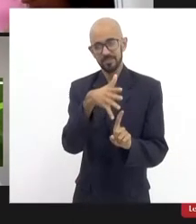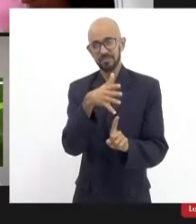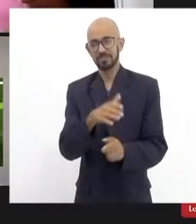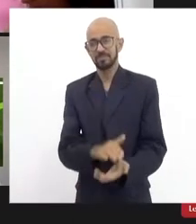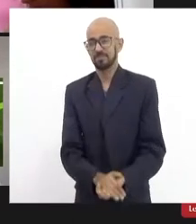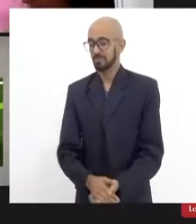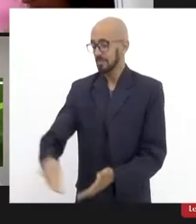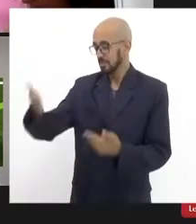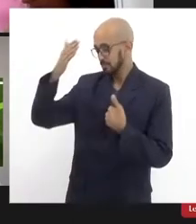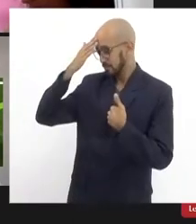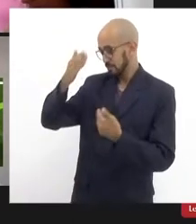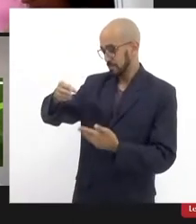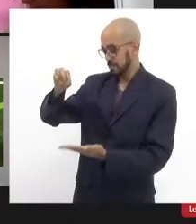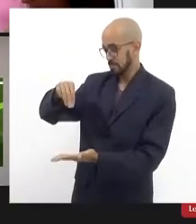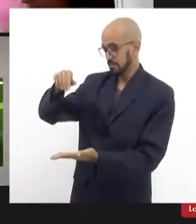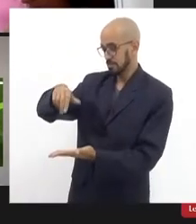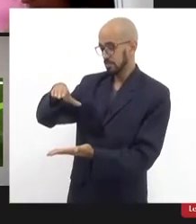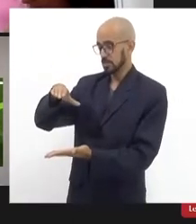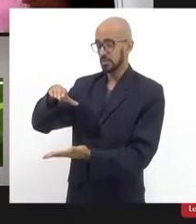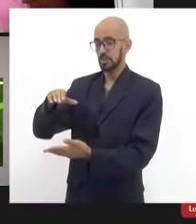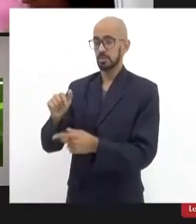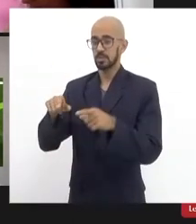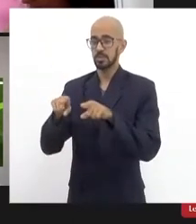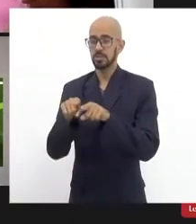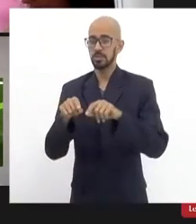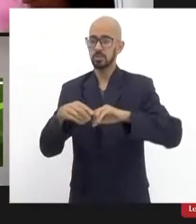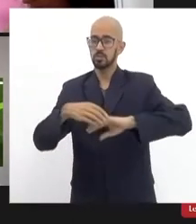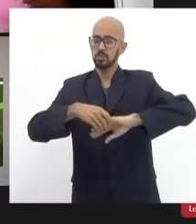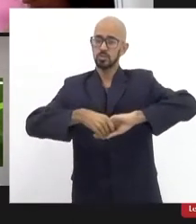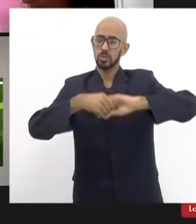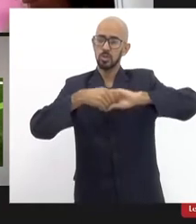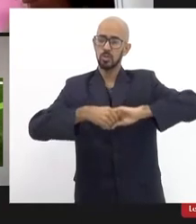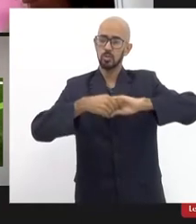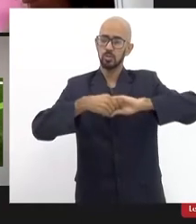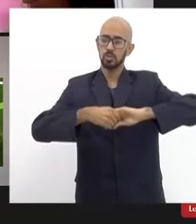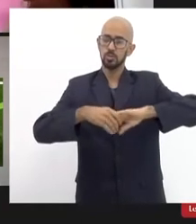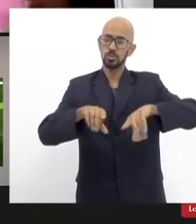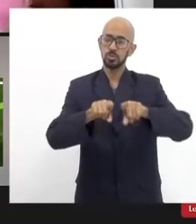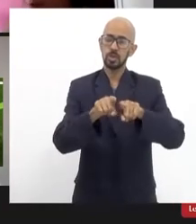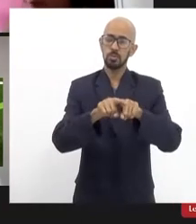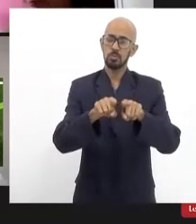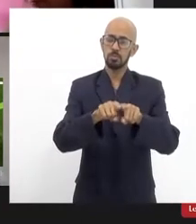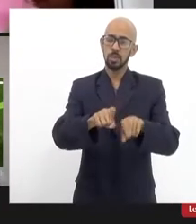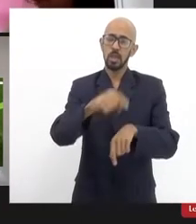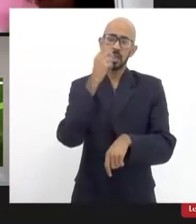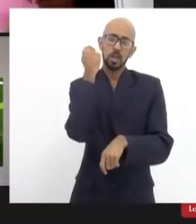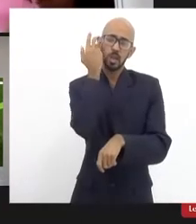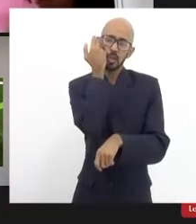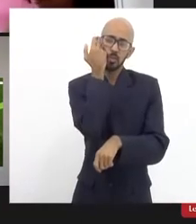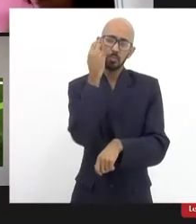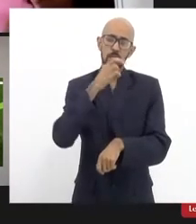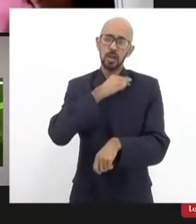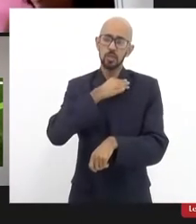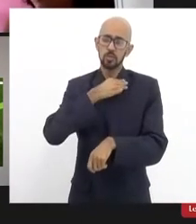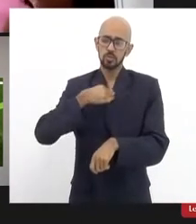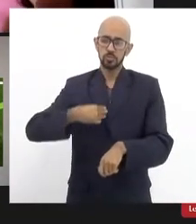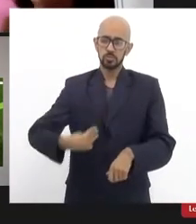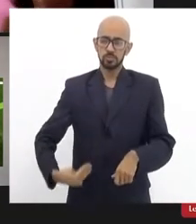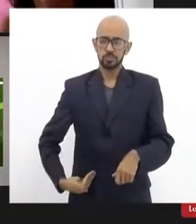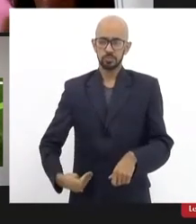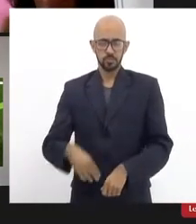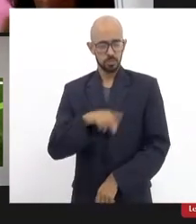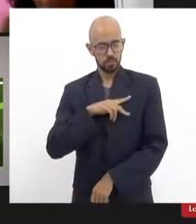Obrigado Mink aqui em saúdo assim como ao Heliomar é o Dionísio Lins os presidentes das